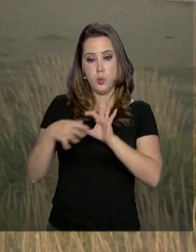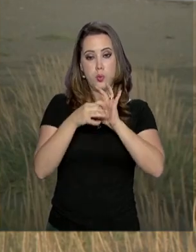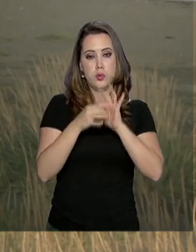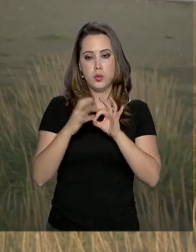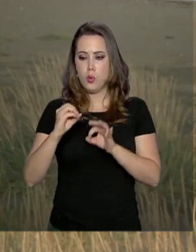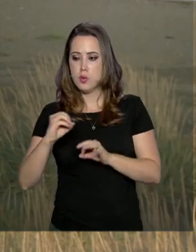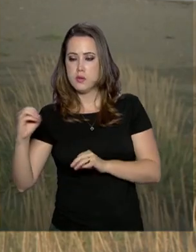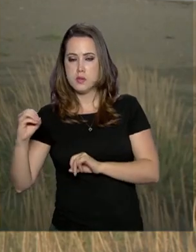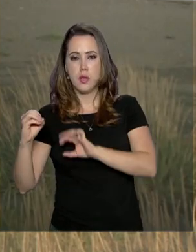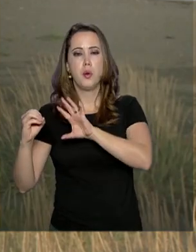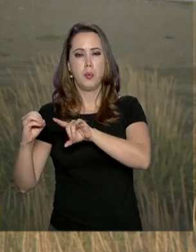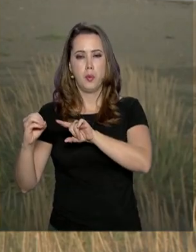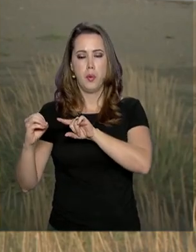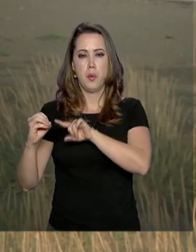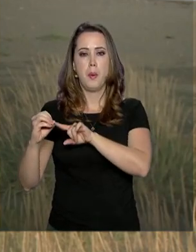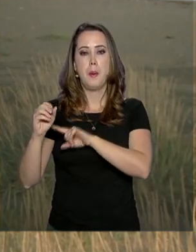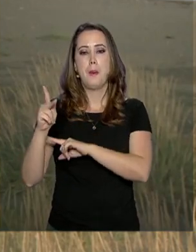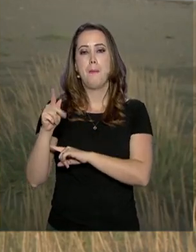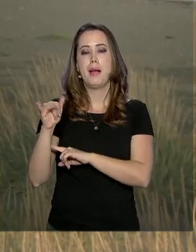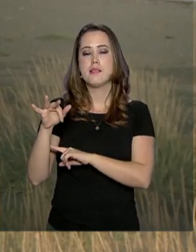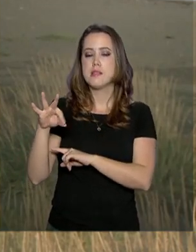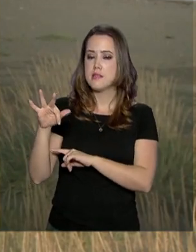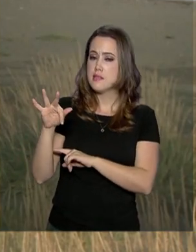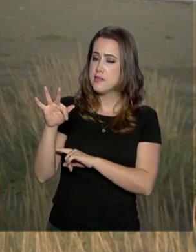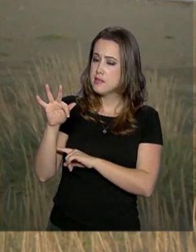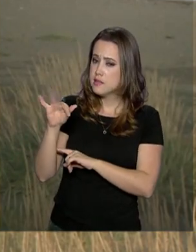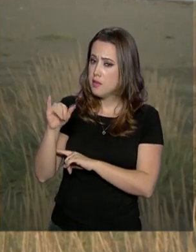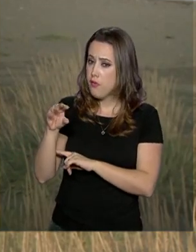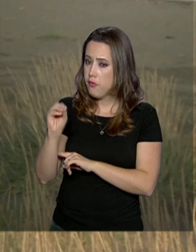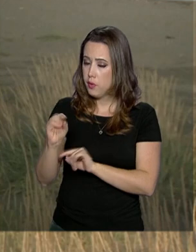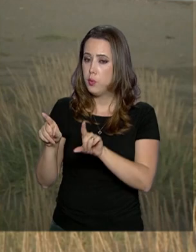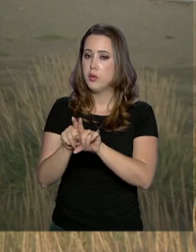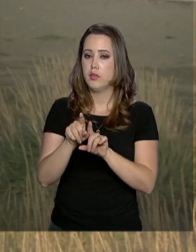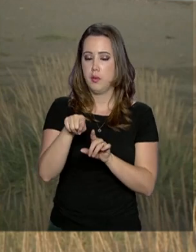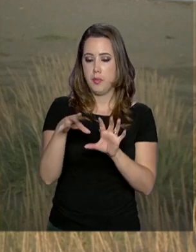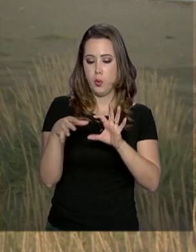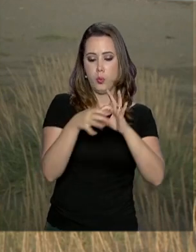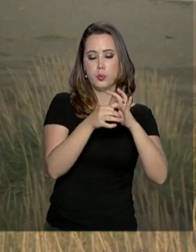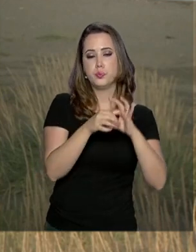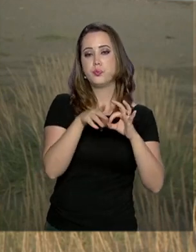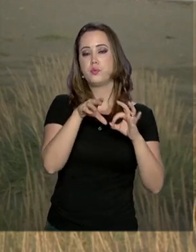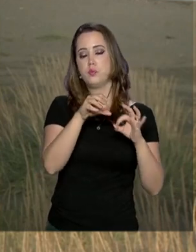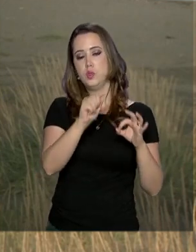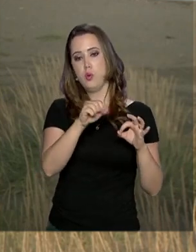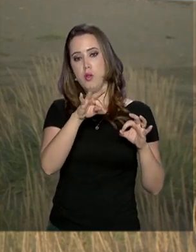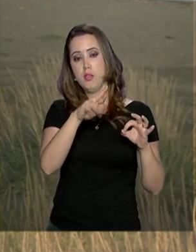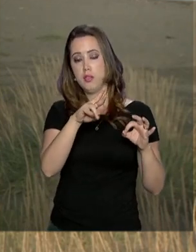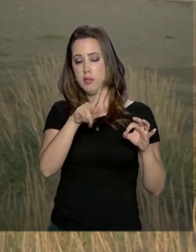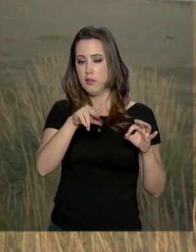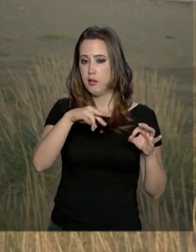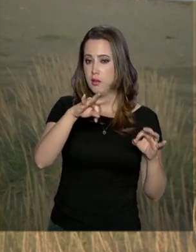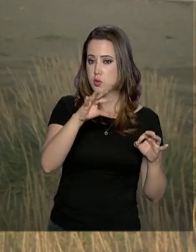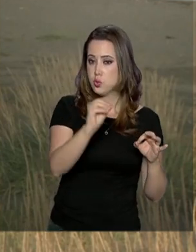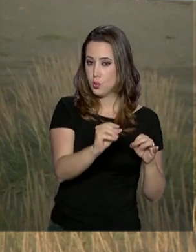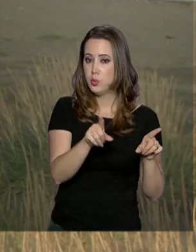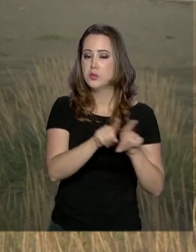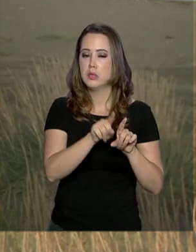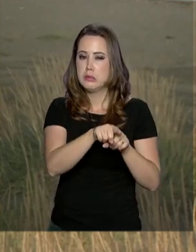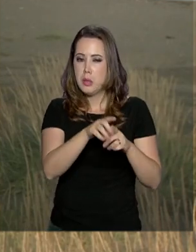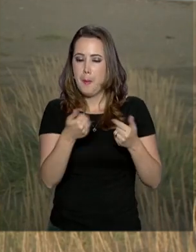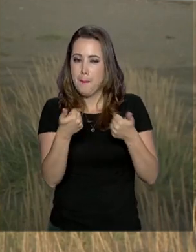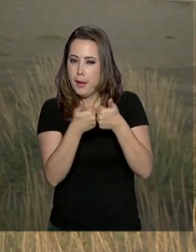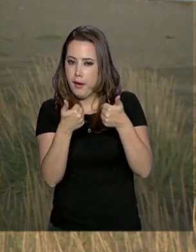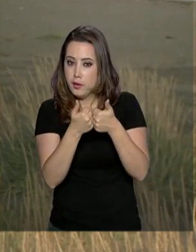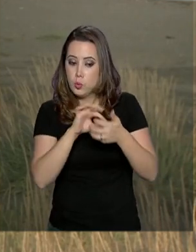Pacífico e Atlântico. Estamos também a 1.200 quilômetros da ilha Rei Jorge, a casa do Brasil na